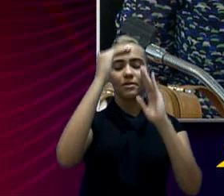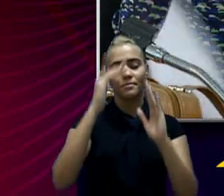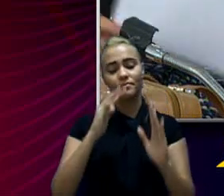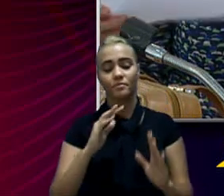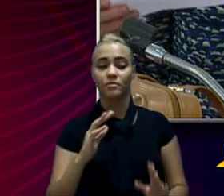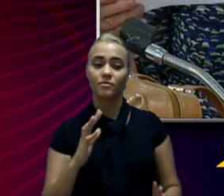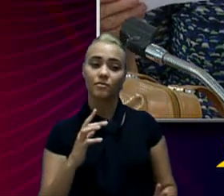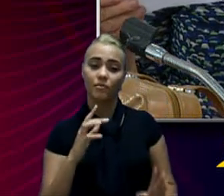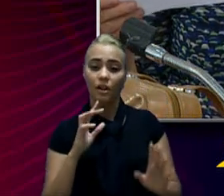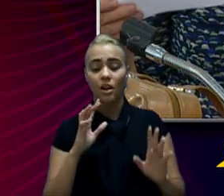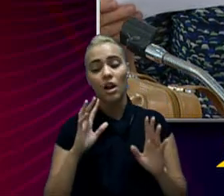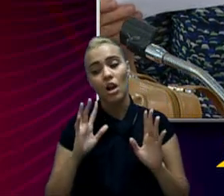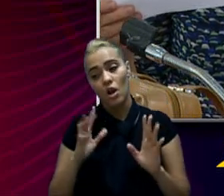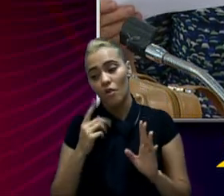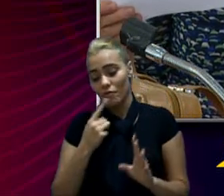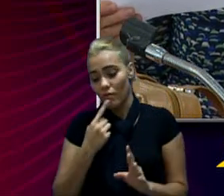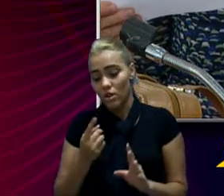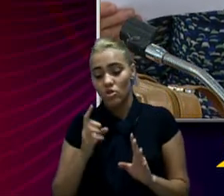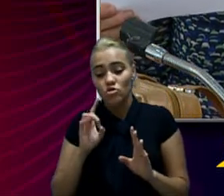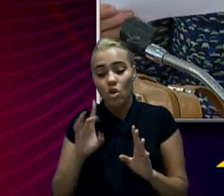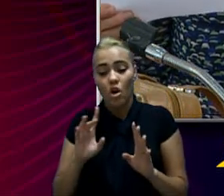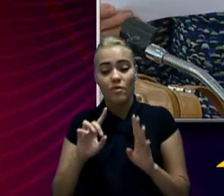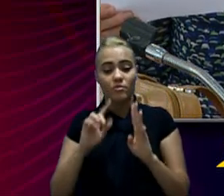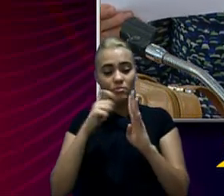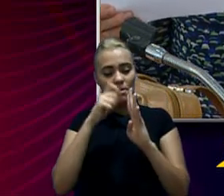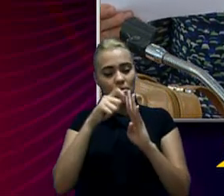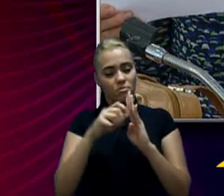é que a gente consiga